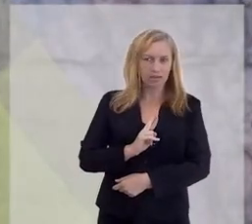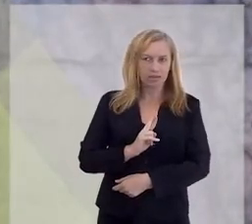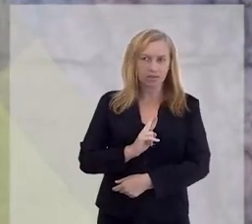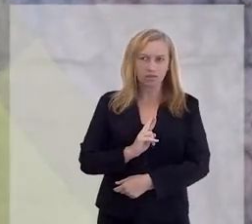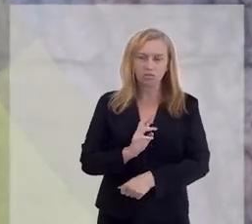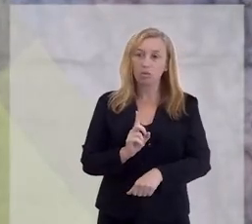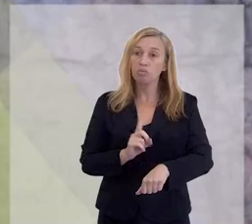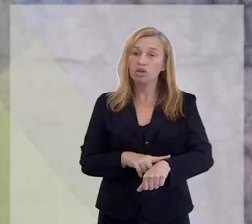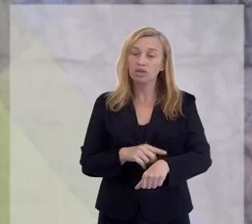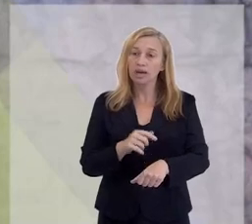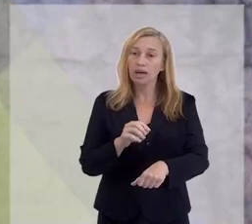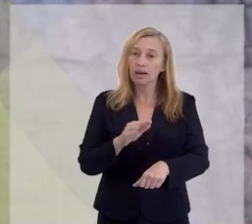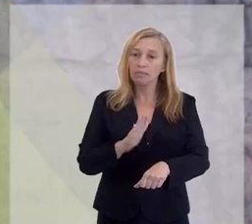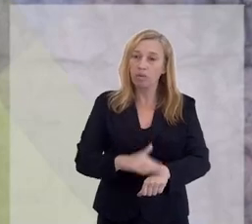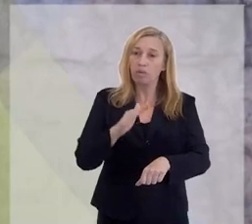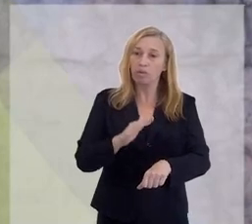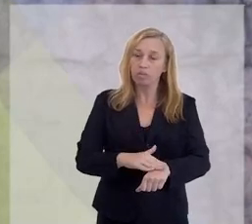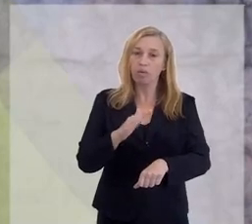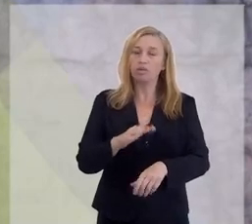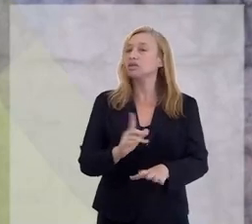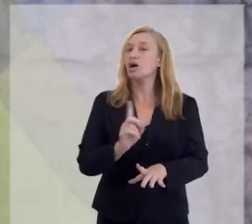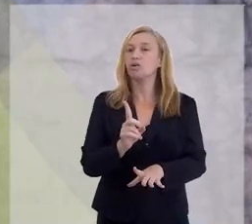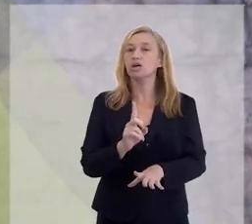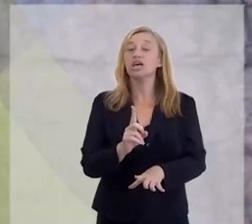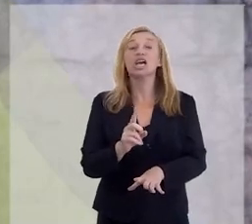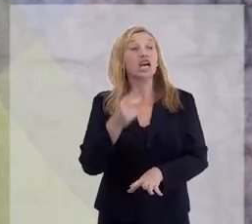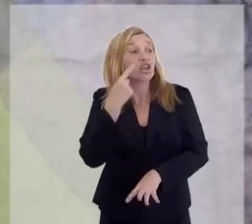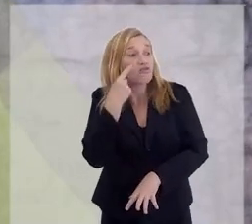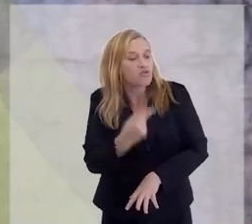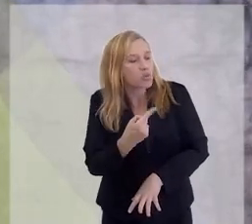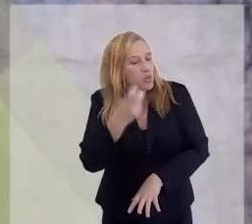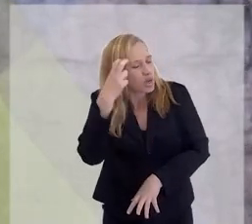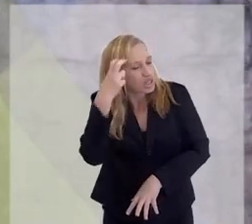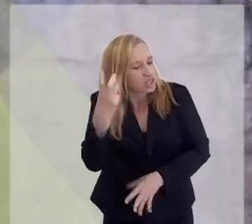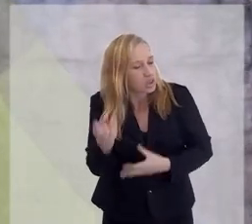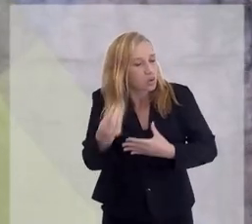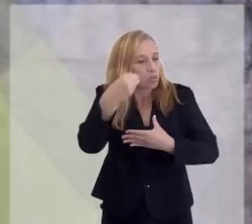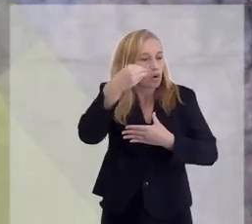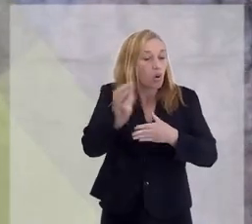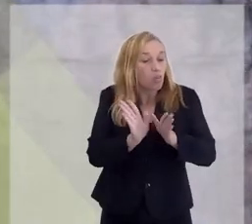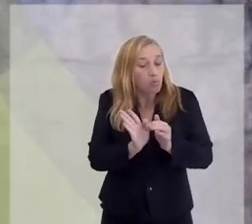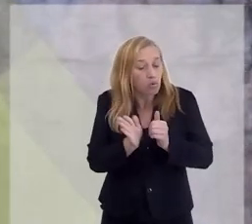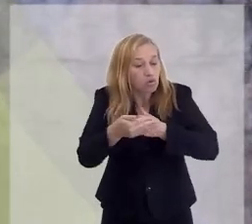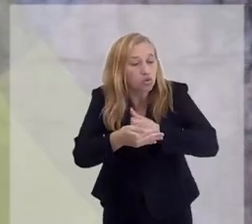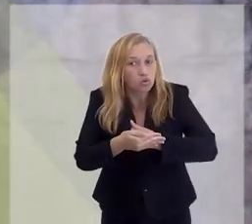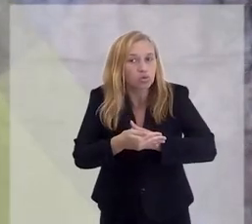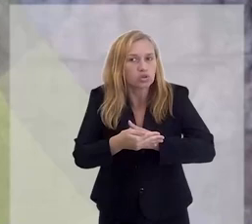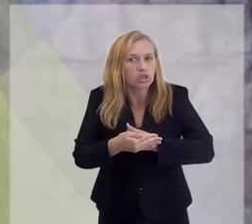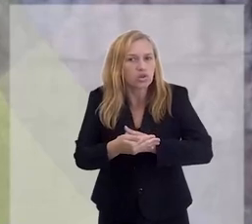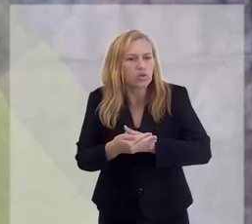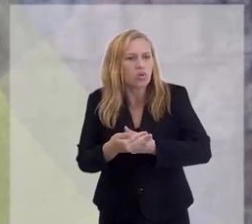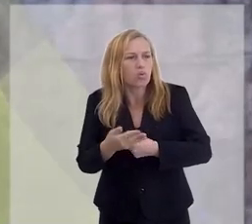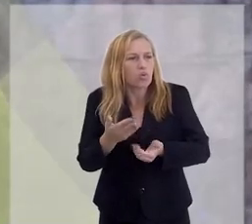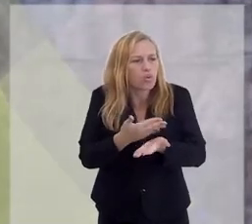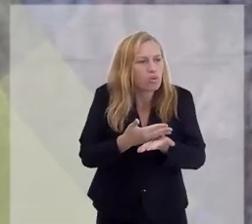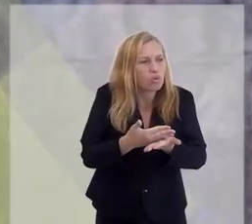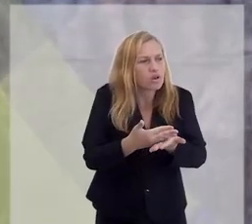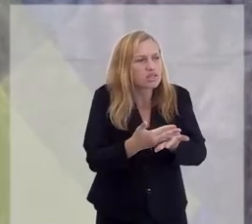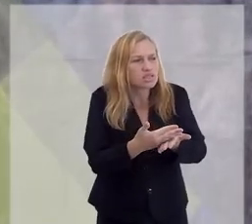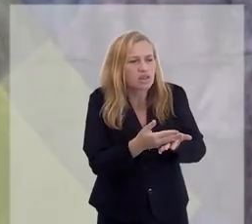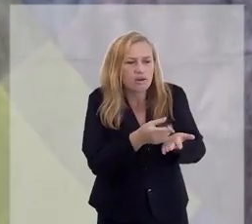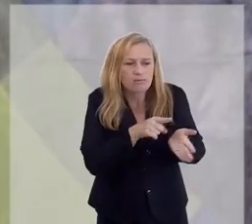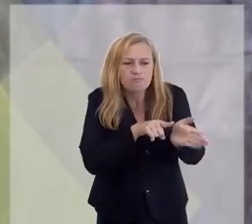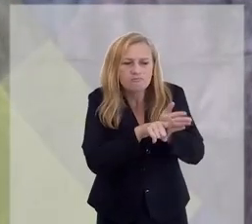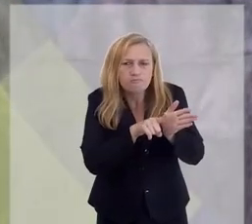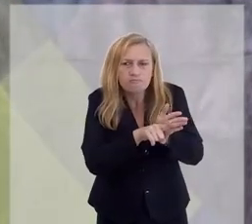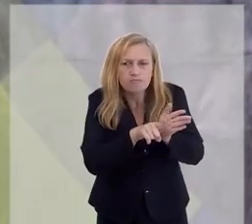através das pancadas. Ele vê que tinha uma inteligência por trás. Ele começa a questionar essas